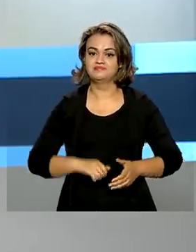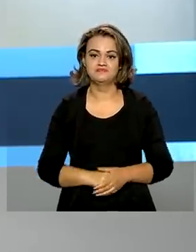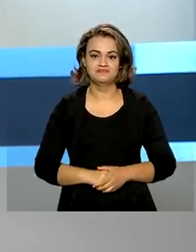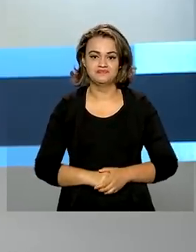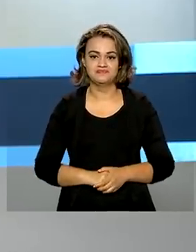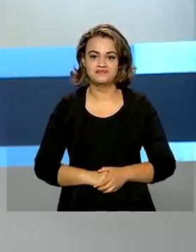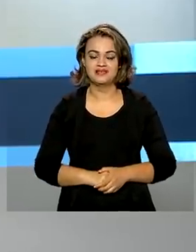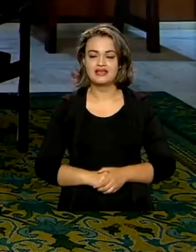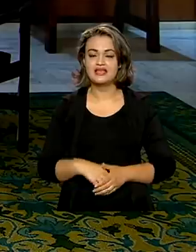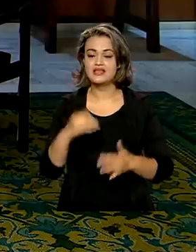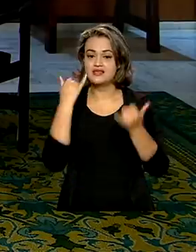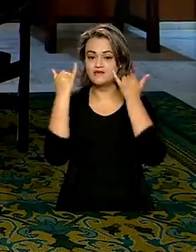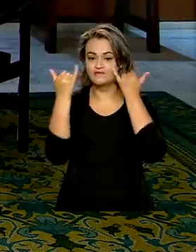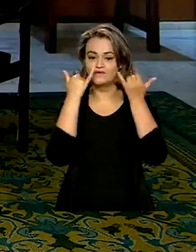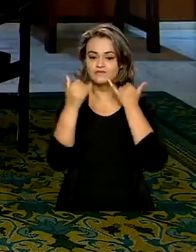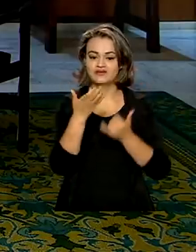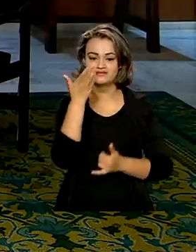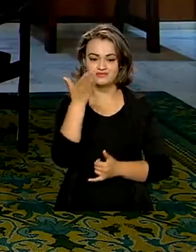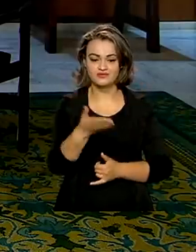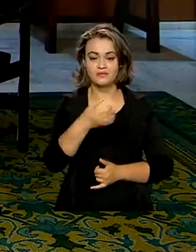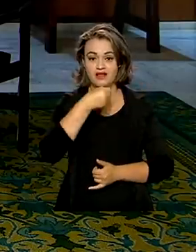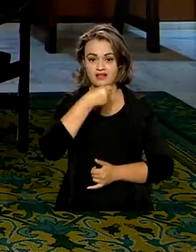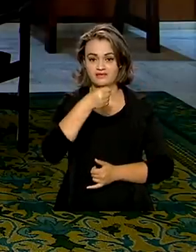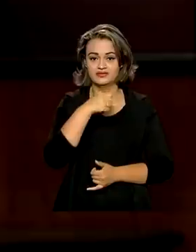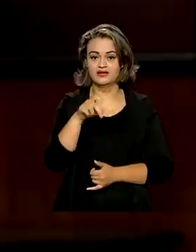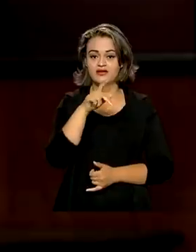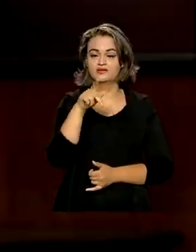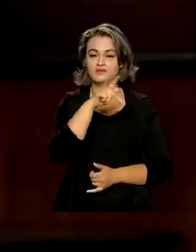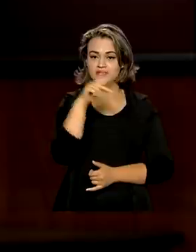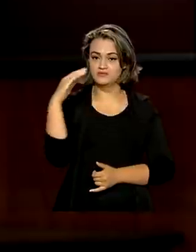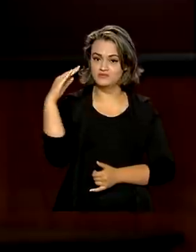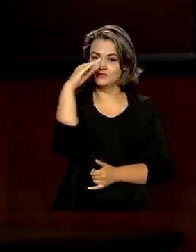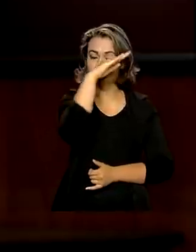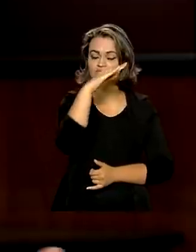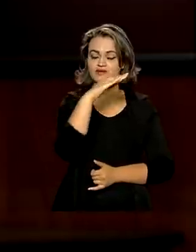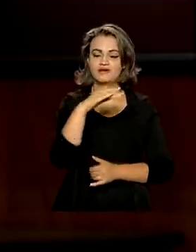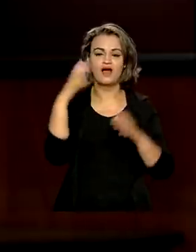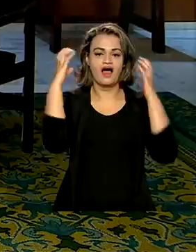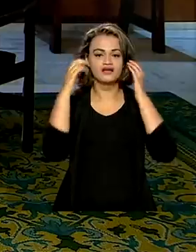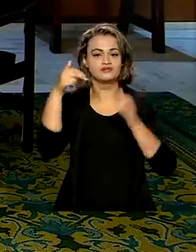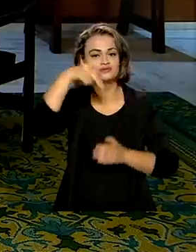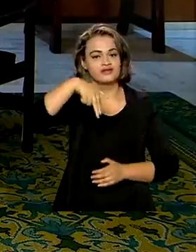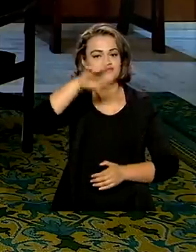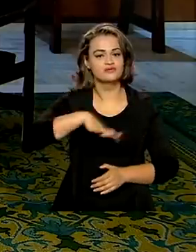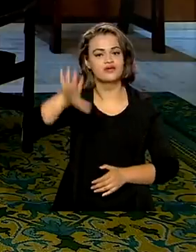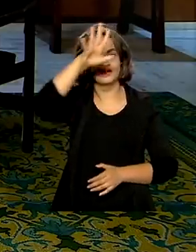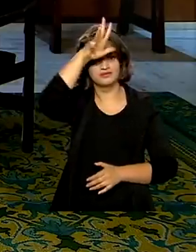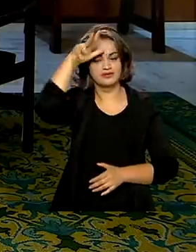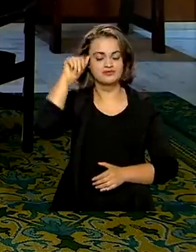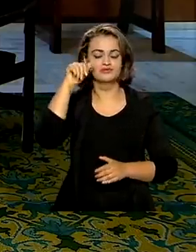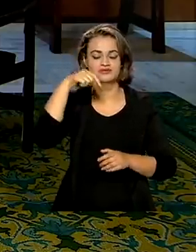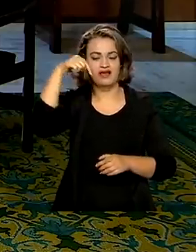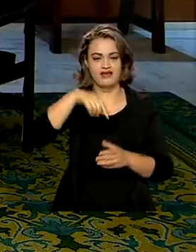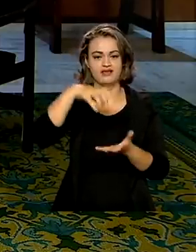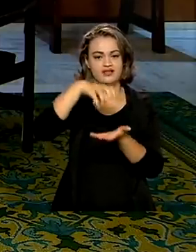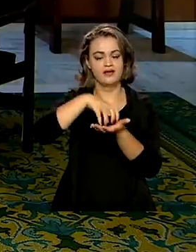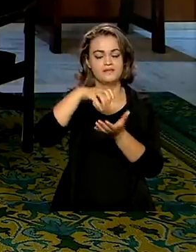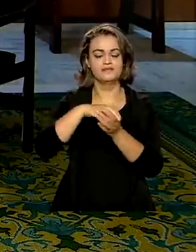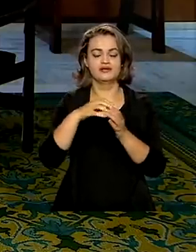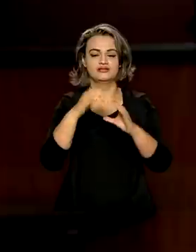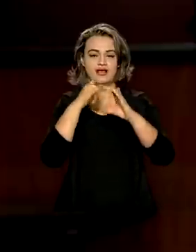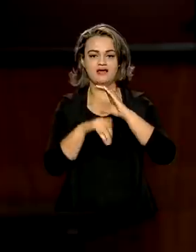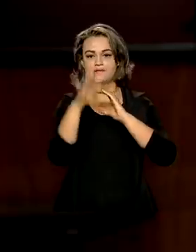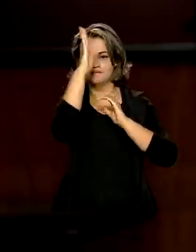os detalhes da entrevista exclusiva do presidente Jair Bolsonaro à Rádio Nacional da Amazônia, emissora da empresa Brasil de